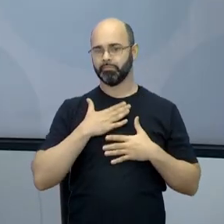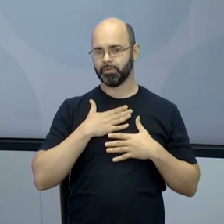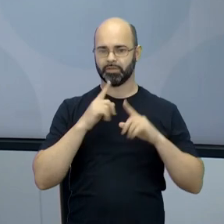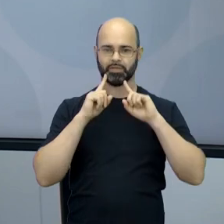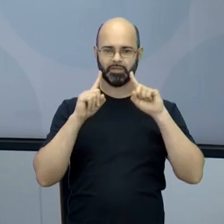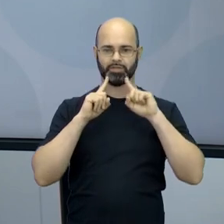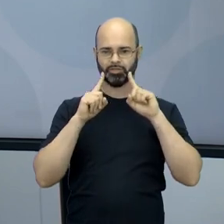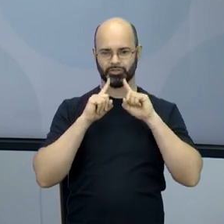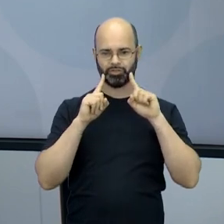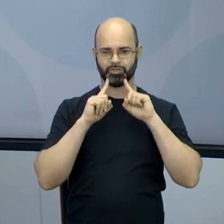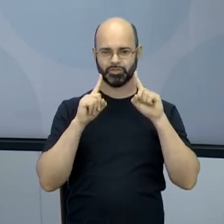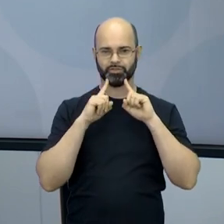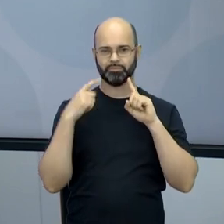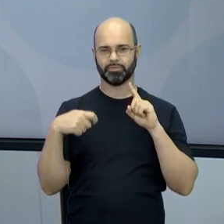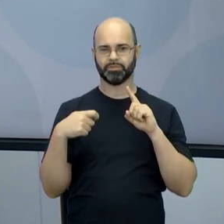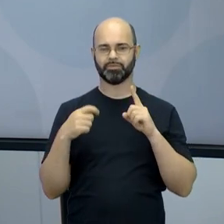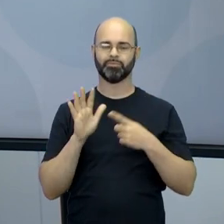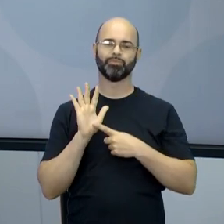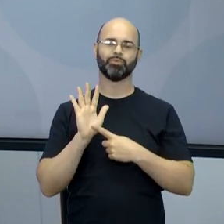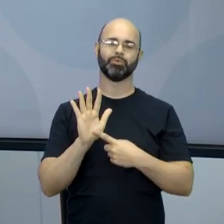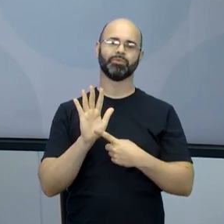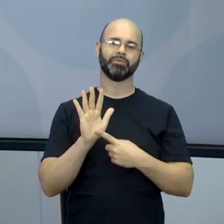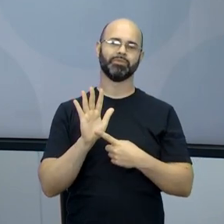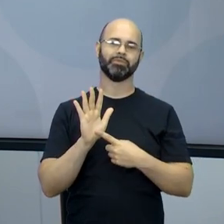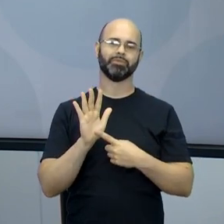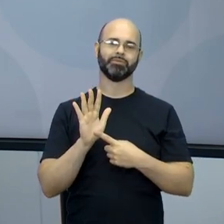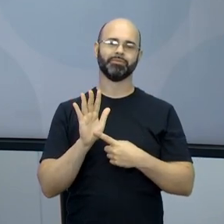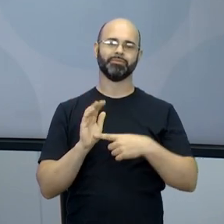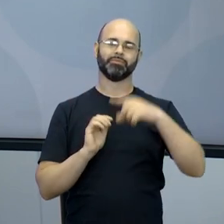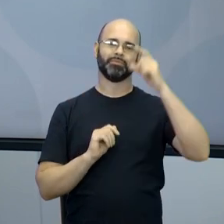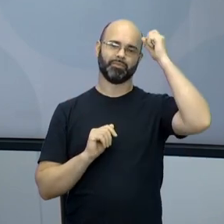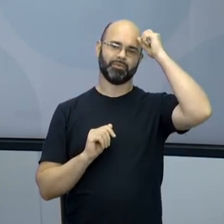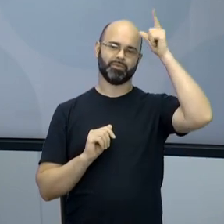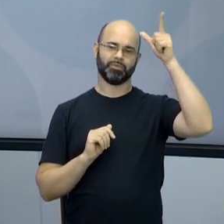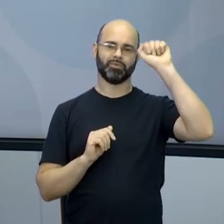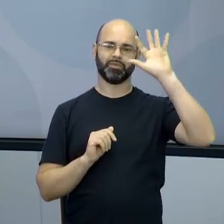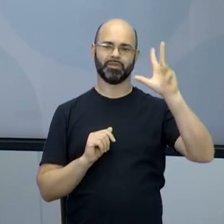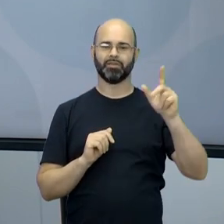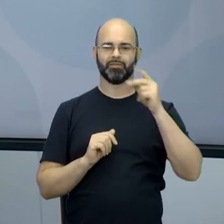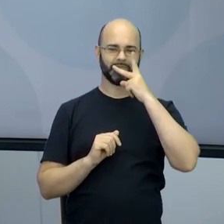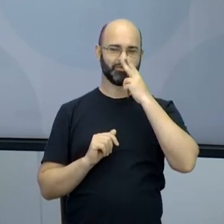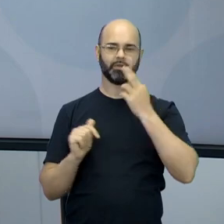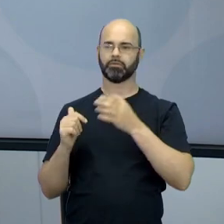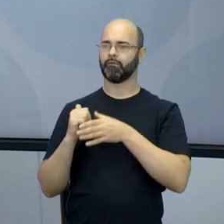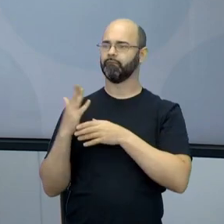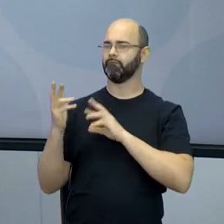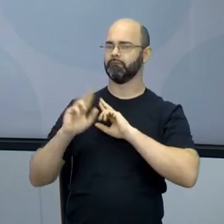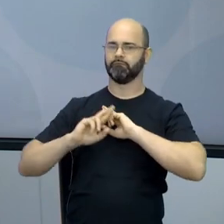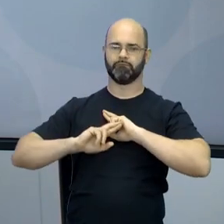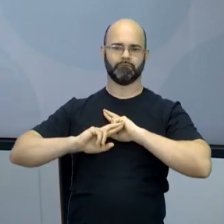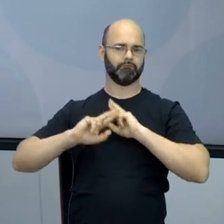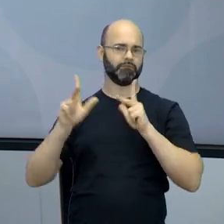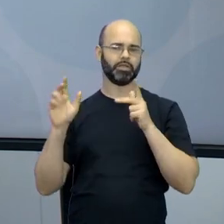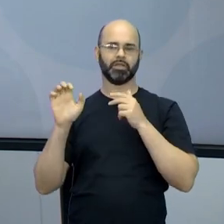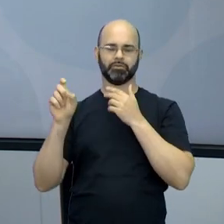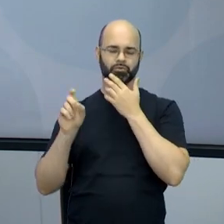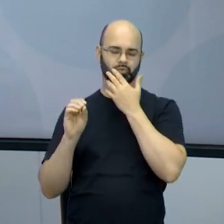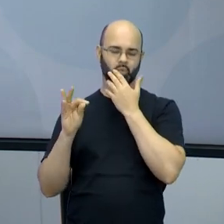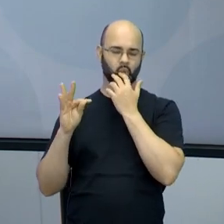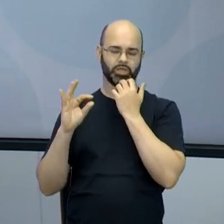fazer essas críticas, né? Você mostra sempre a cultura africana como exótica, como algo que busca,